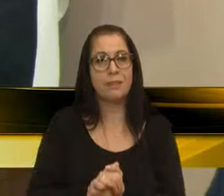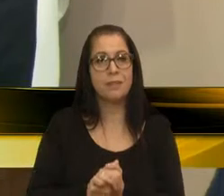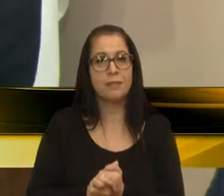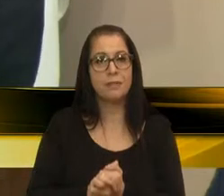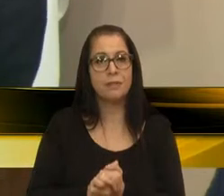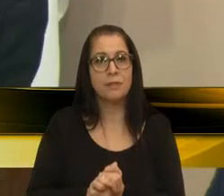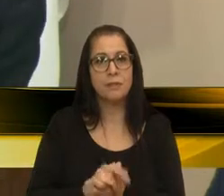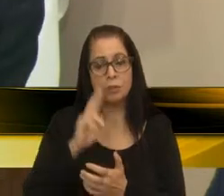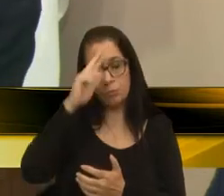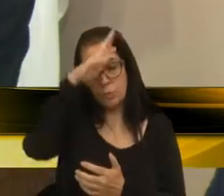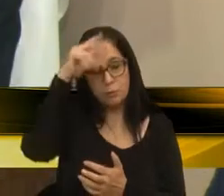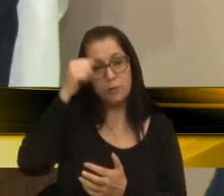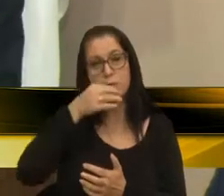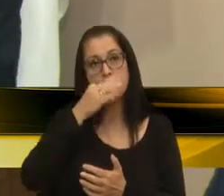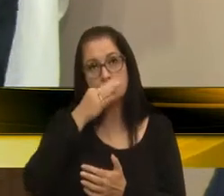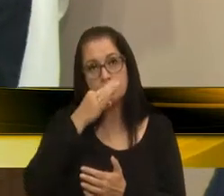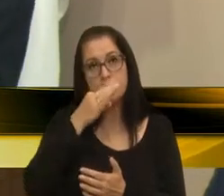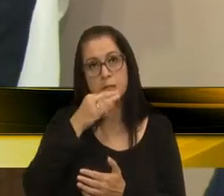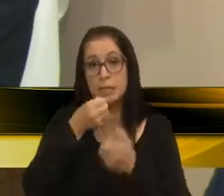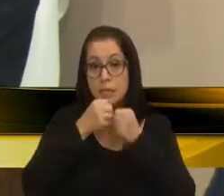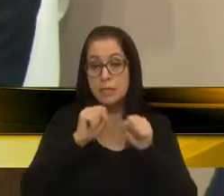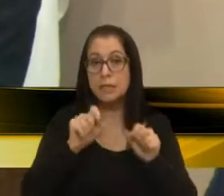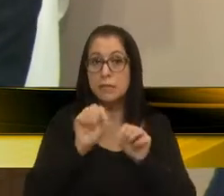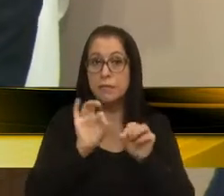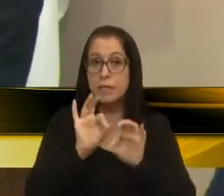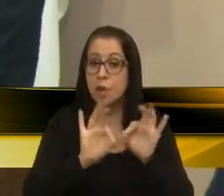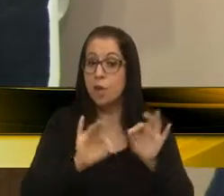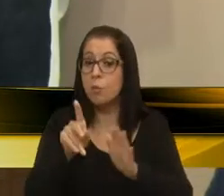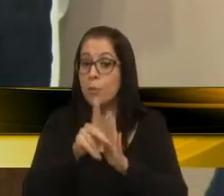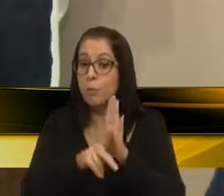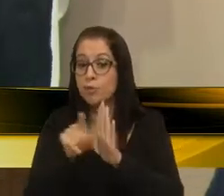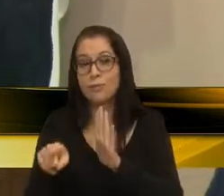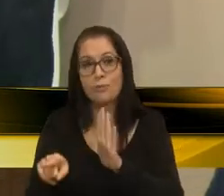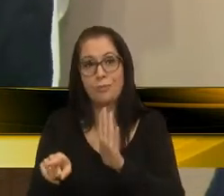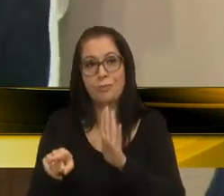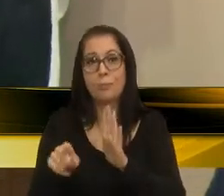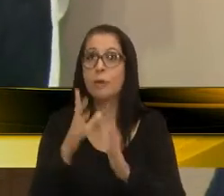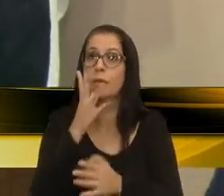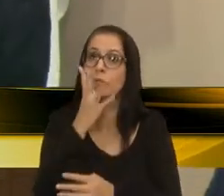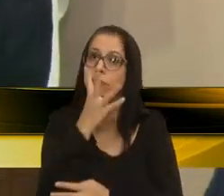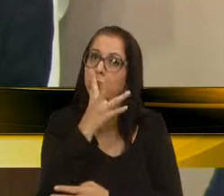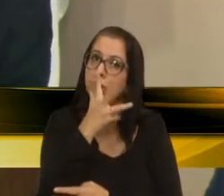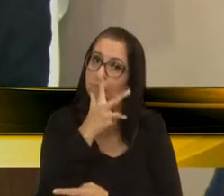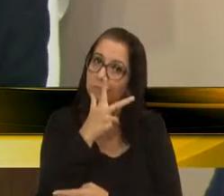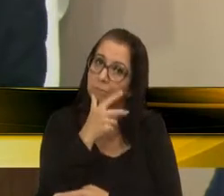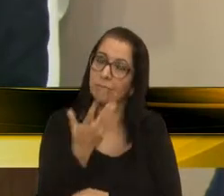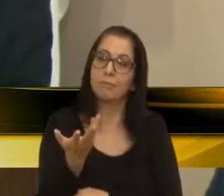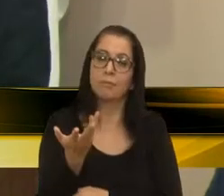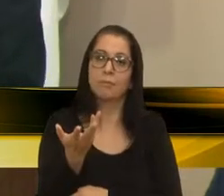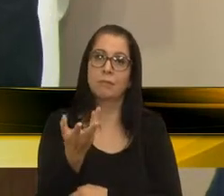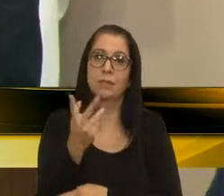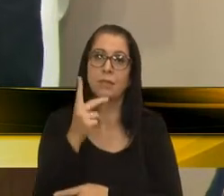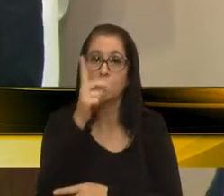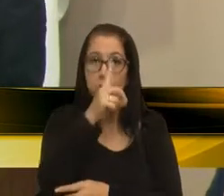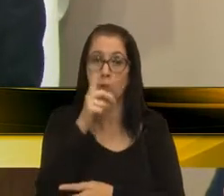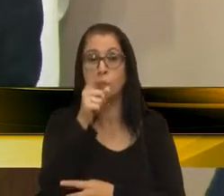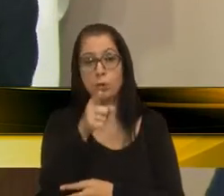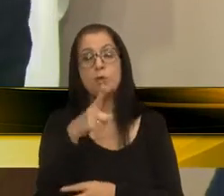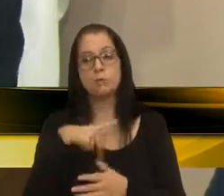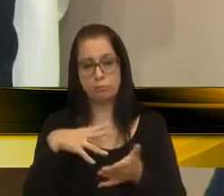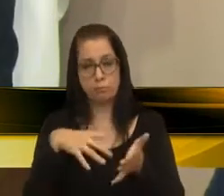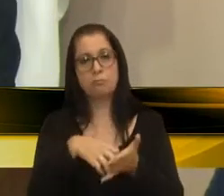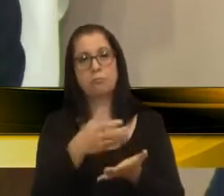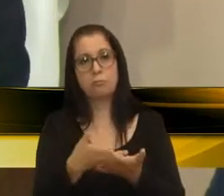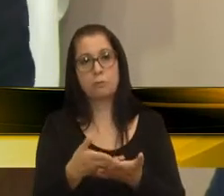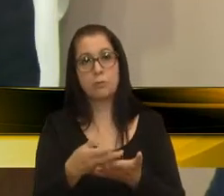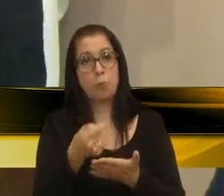o prefeito de Caxias, que está ali, então, tem que fazer o projeto, mas, só que está demorando, eu vejo assim, e, domingo, deu um acidente,